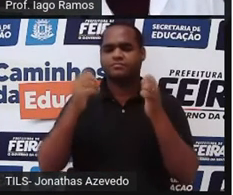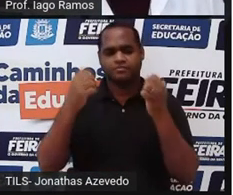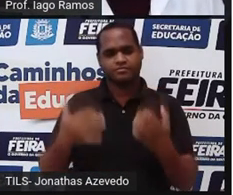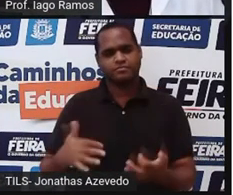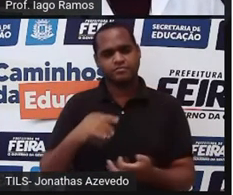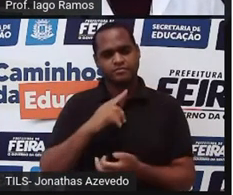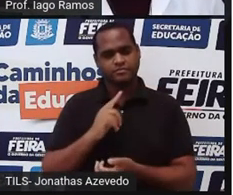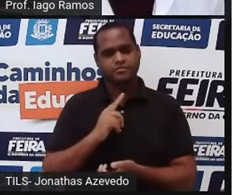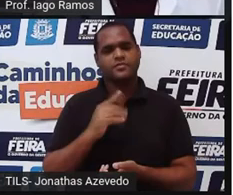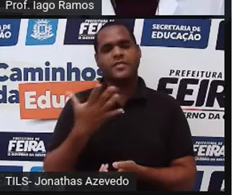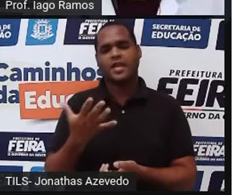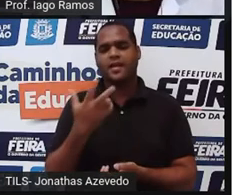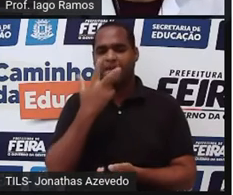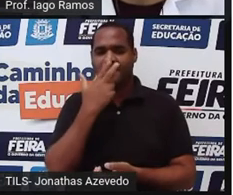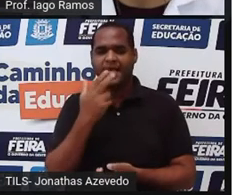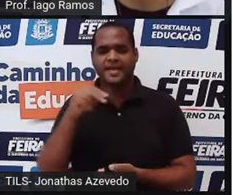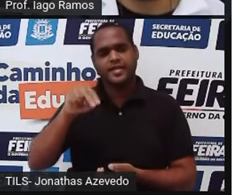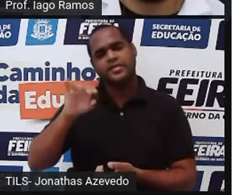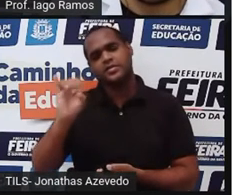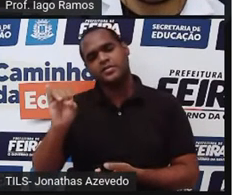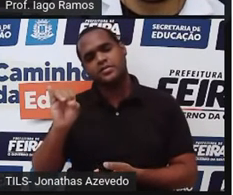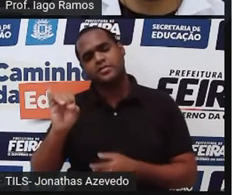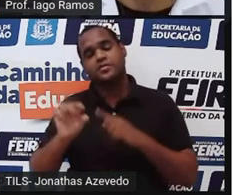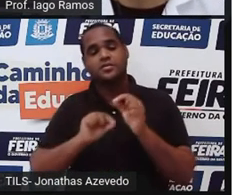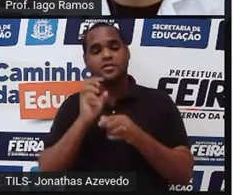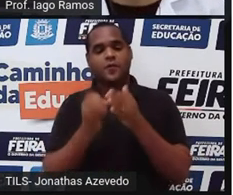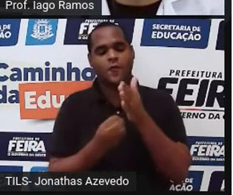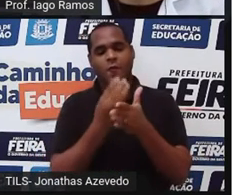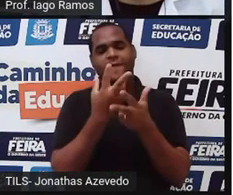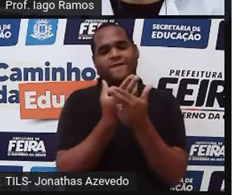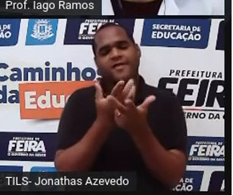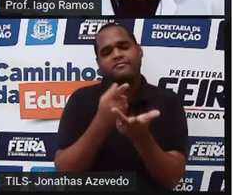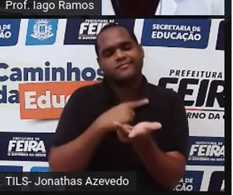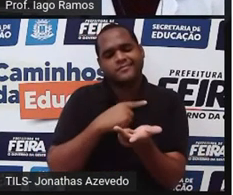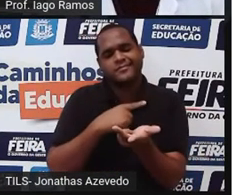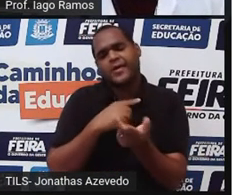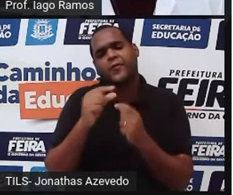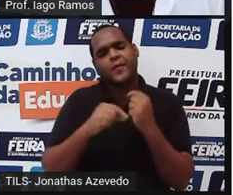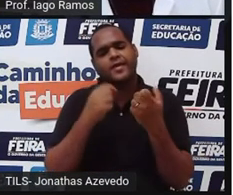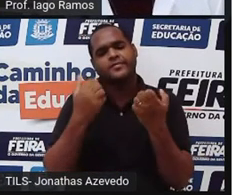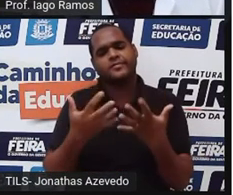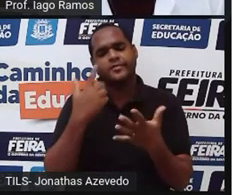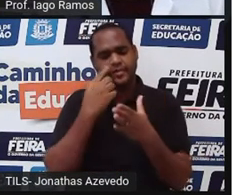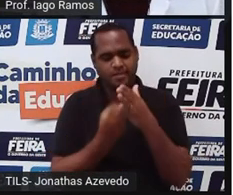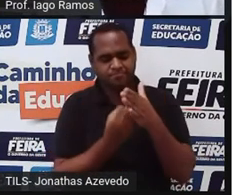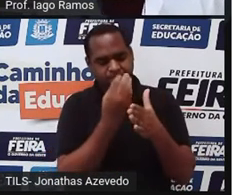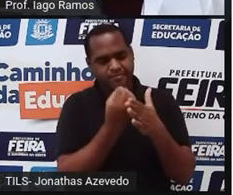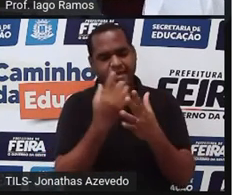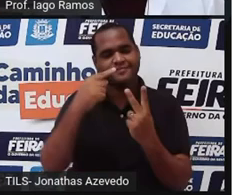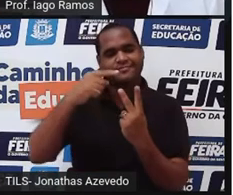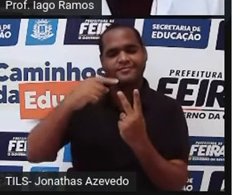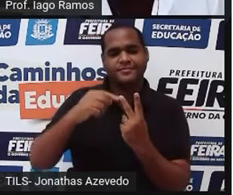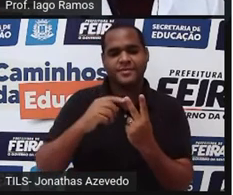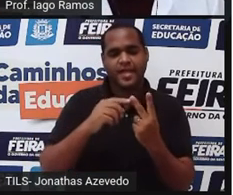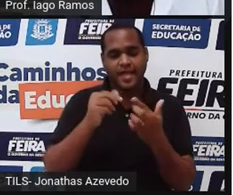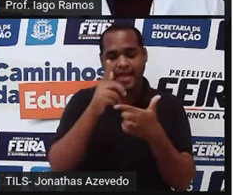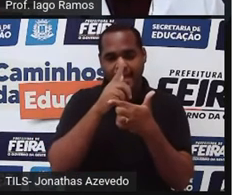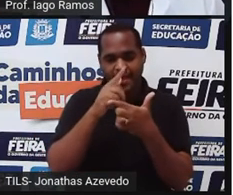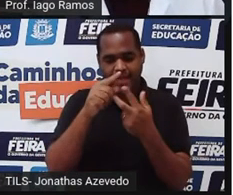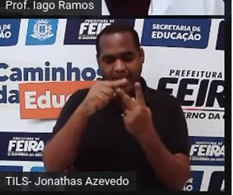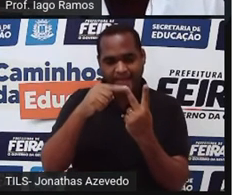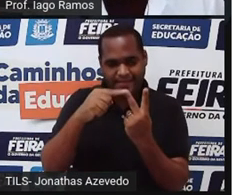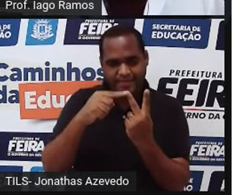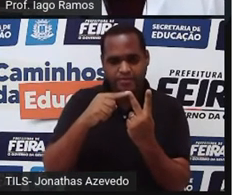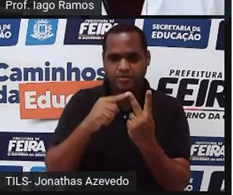irracionais surgem, nascem, são gerados das raízes inexatas.